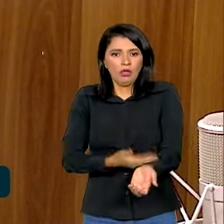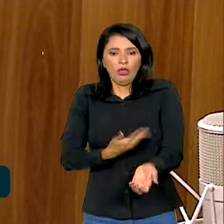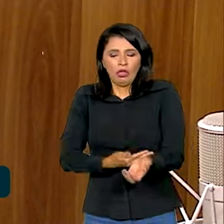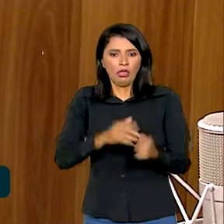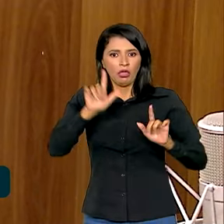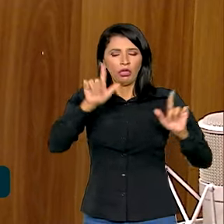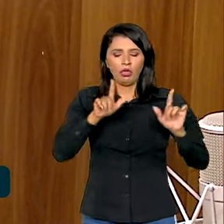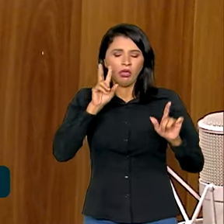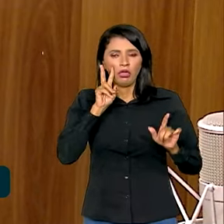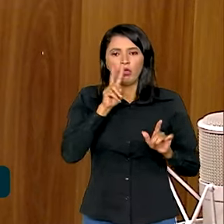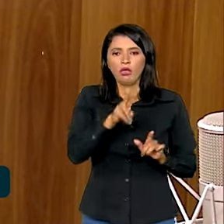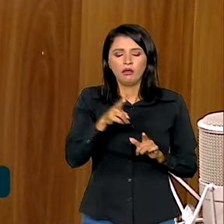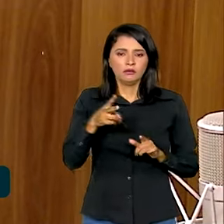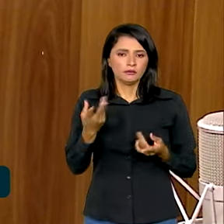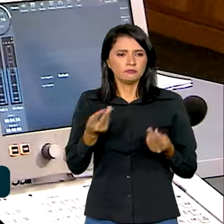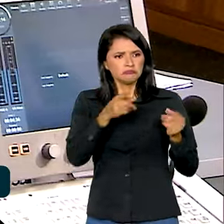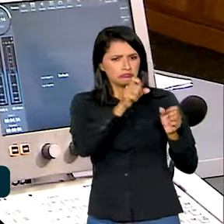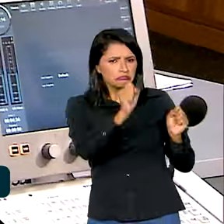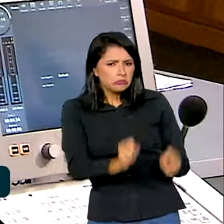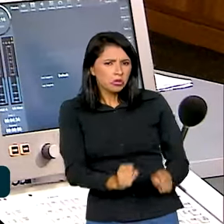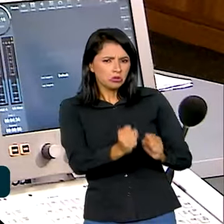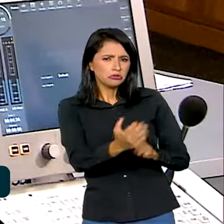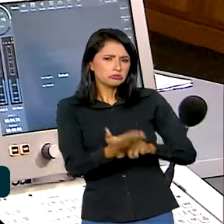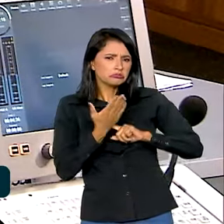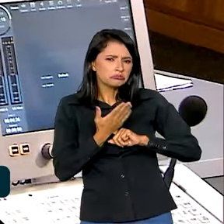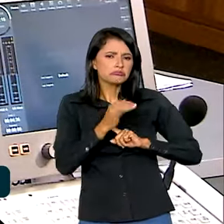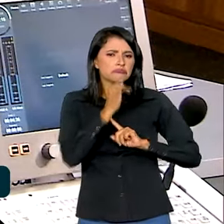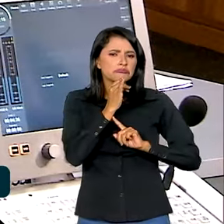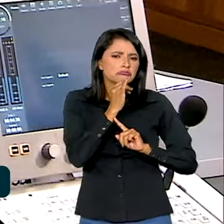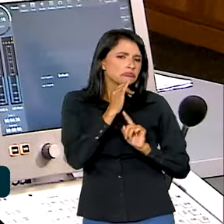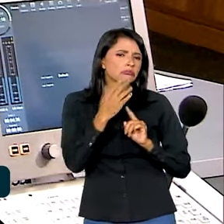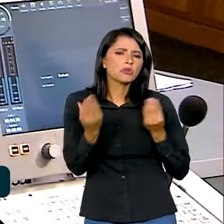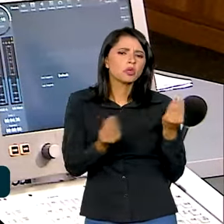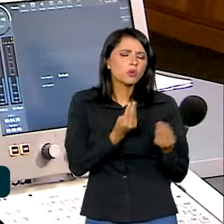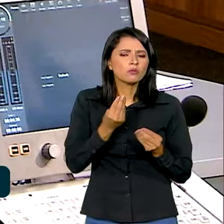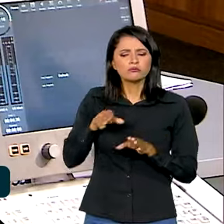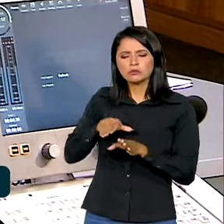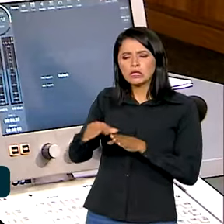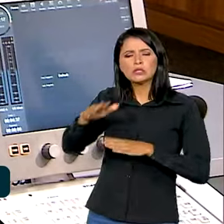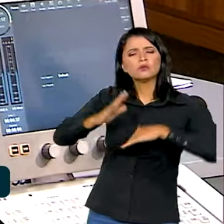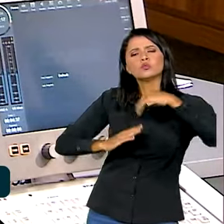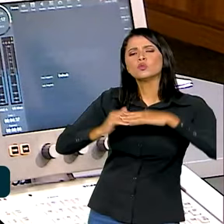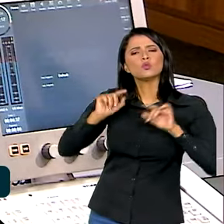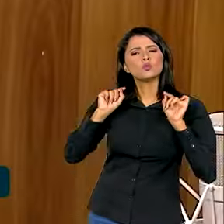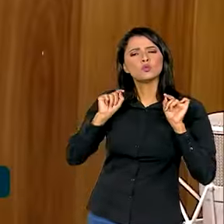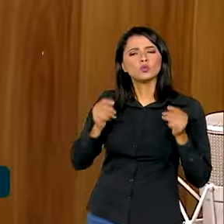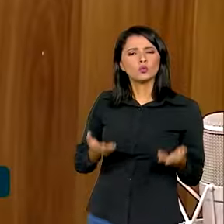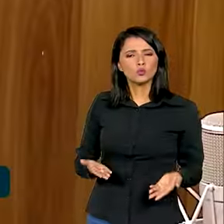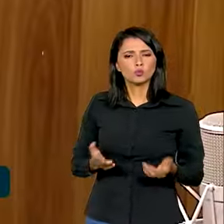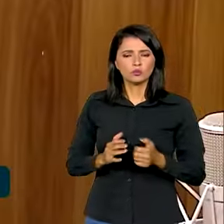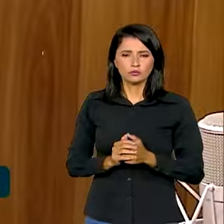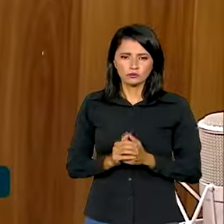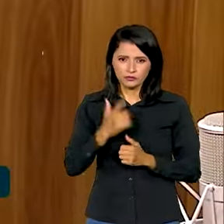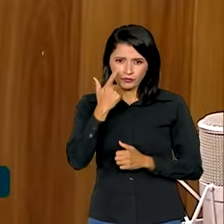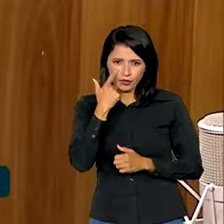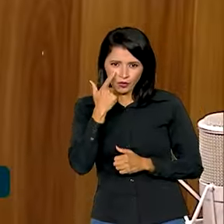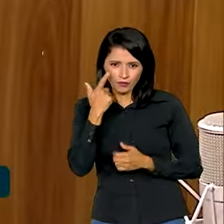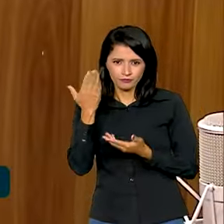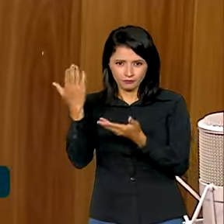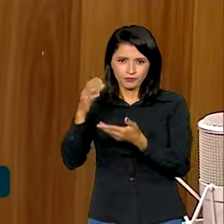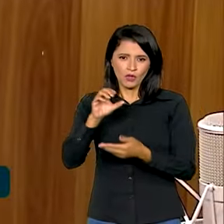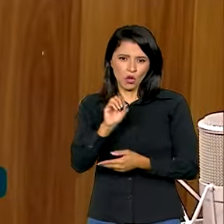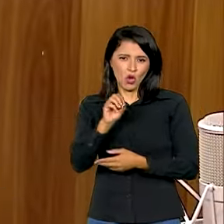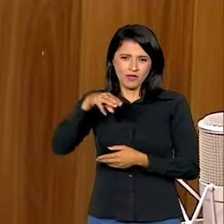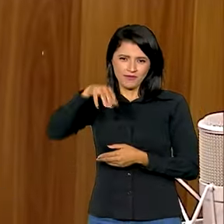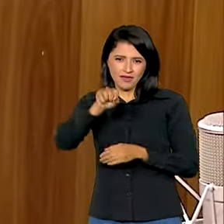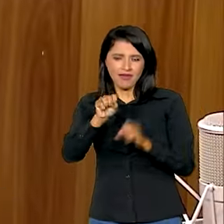E o senhor poderia nos dar exemplos? O que seriam essas orientações na prática? Olha só, a OMS,